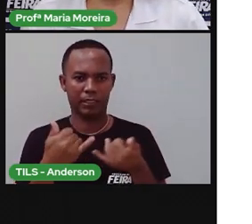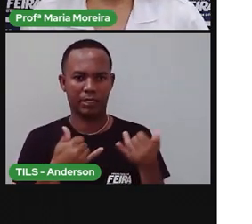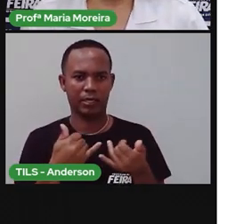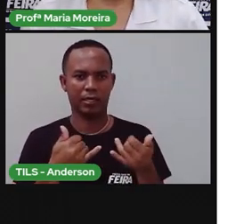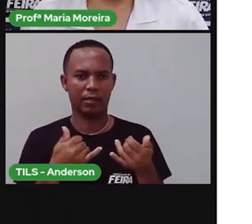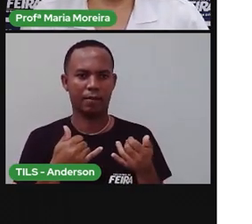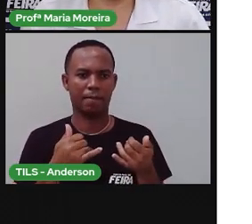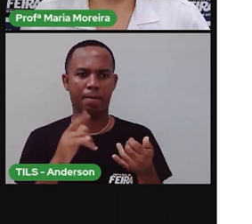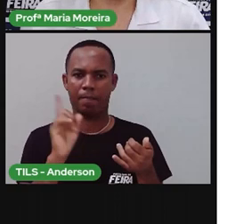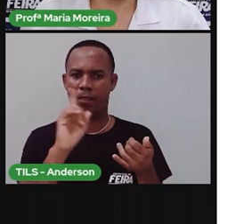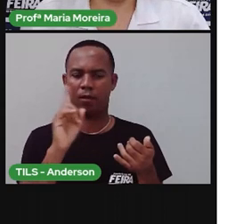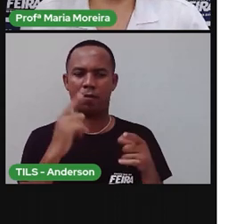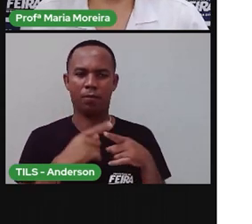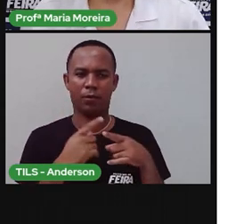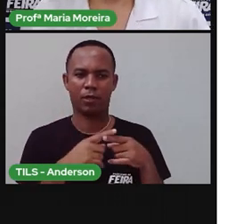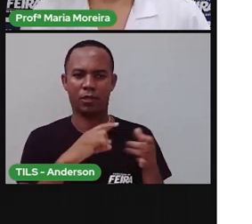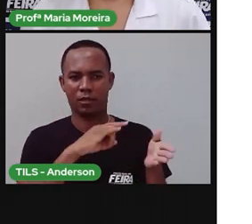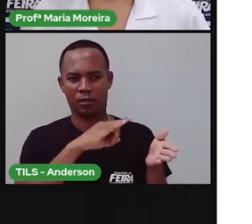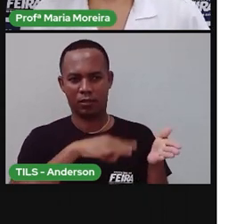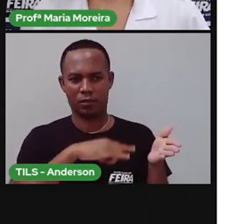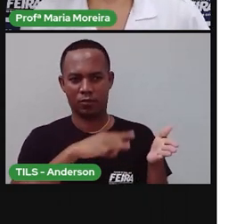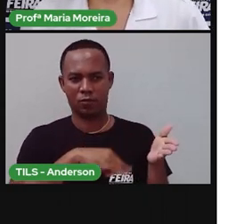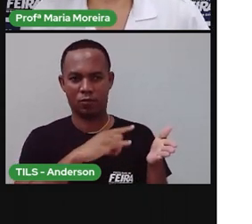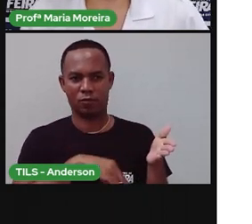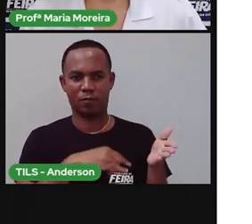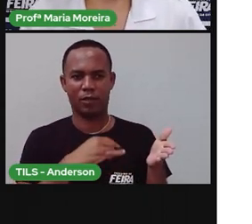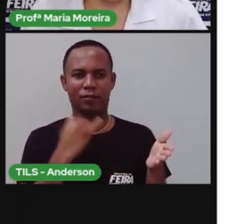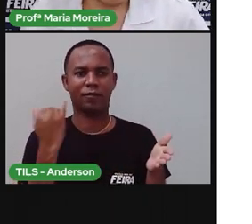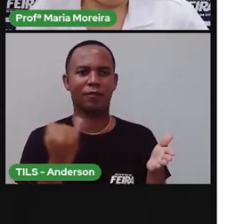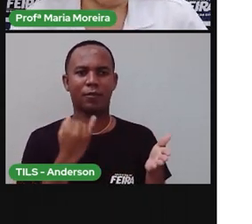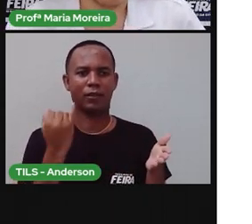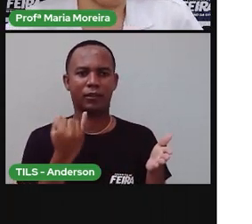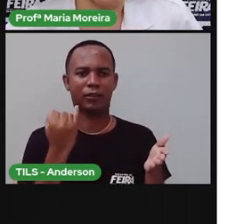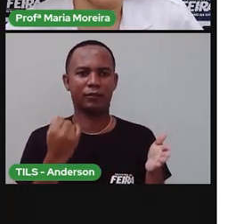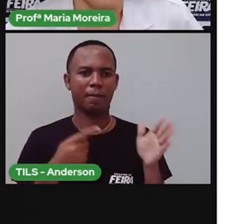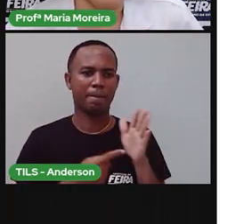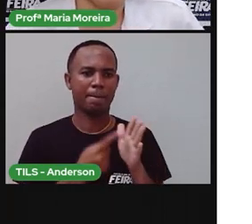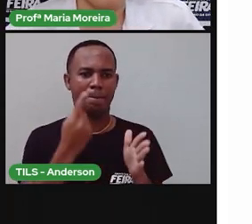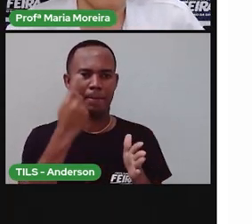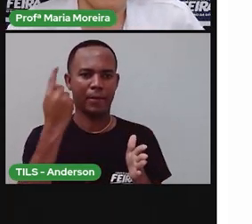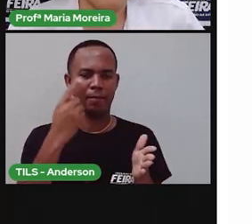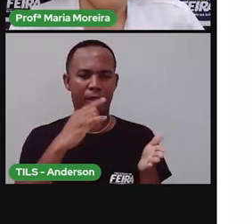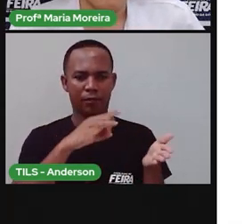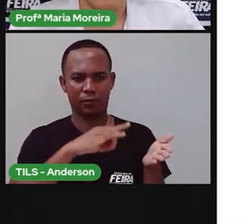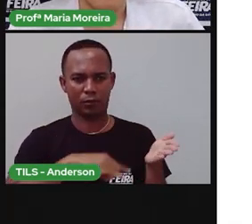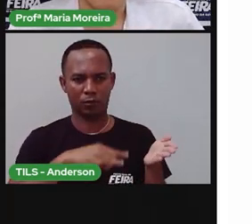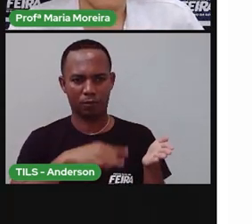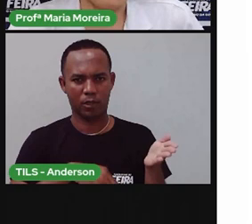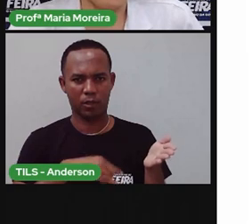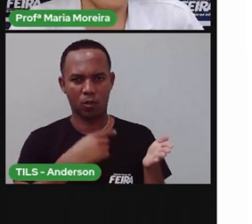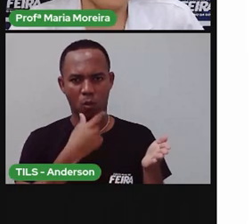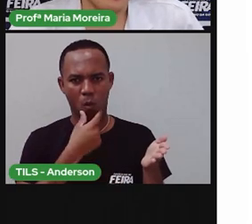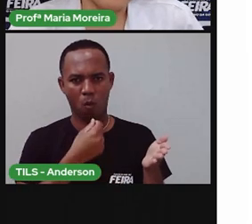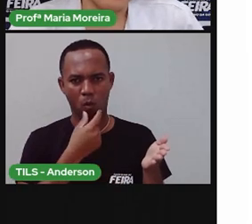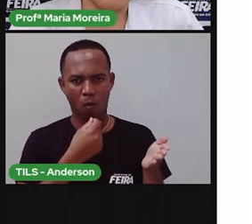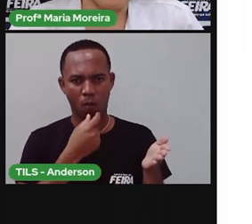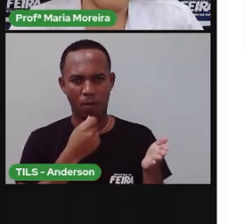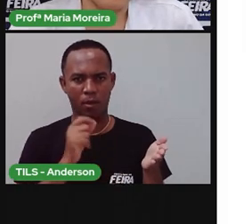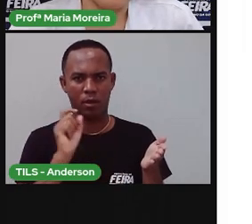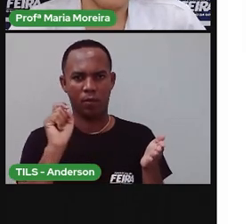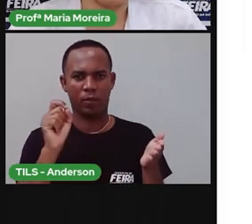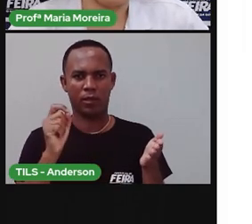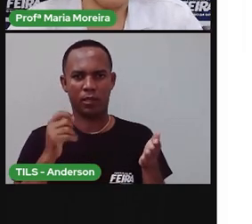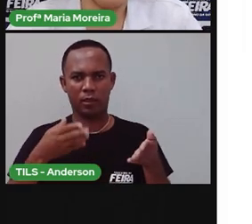muito importante pra vocês. Certo? Esse é o primeiro documento, tá? Do homem. Assim que ele nasce,